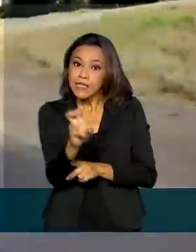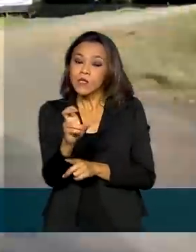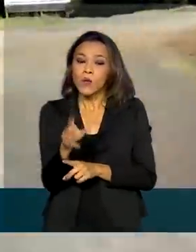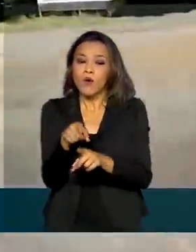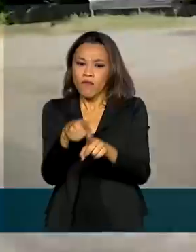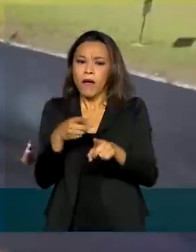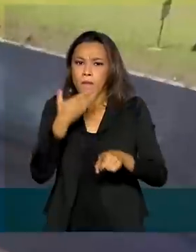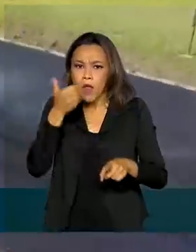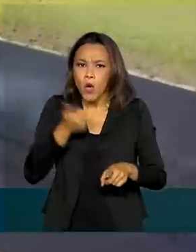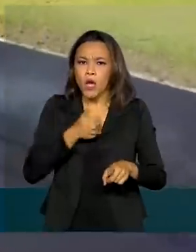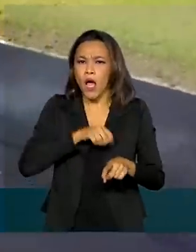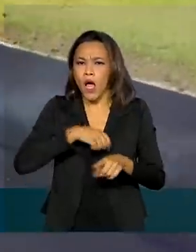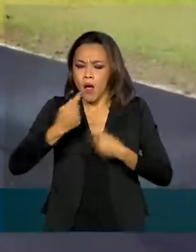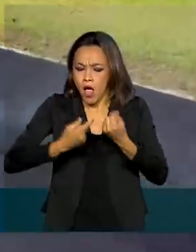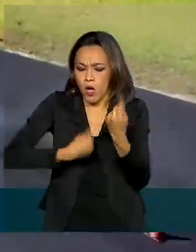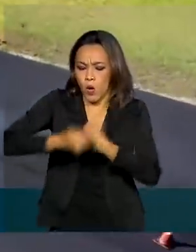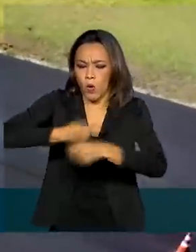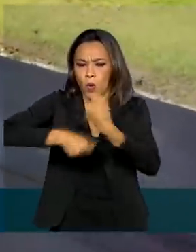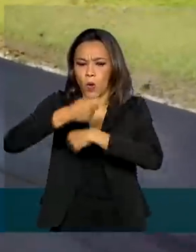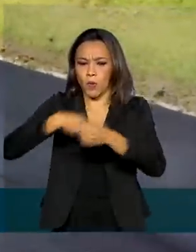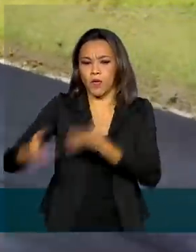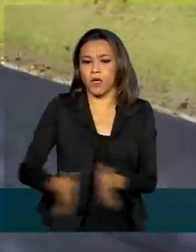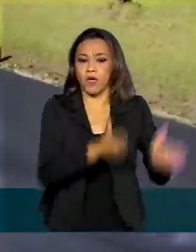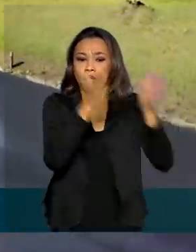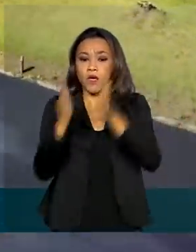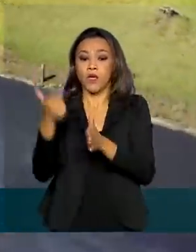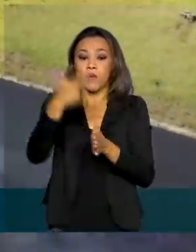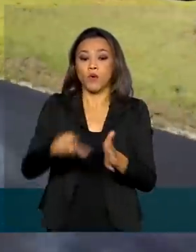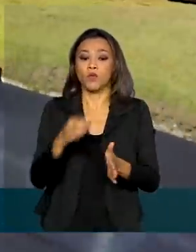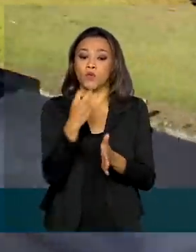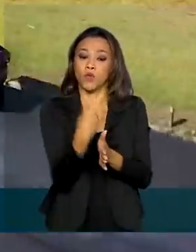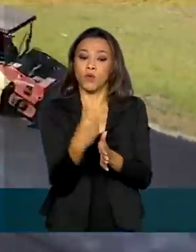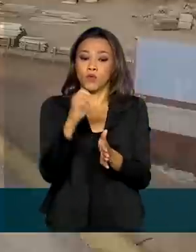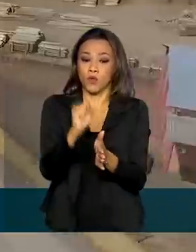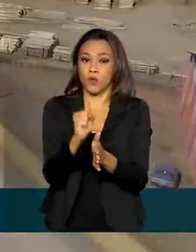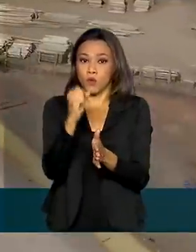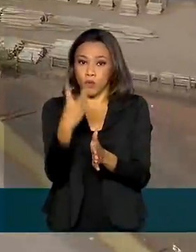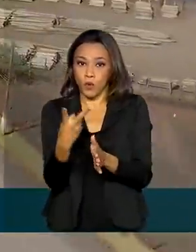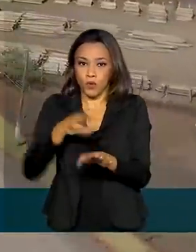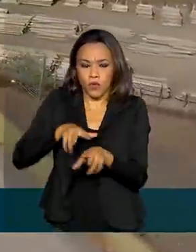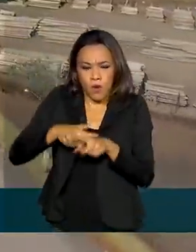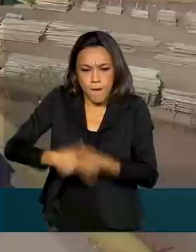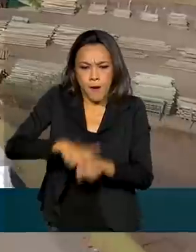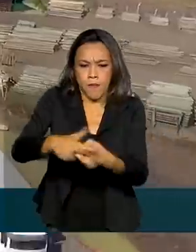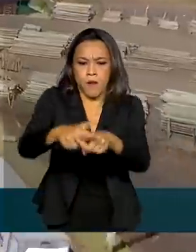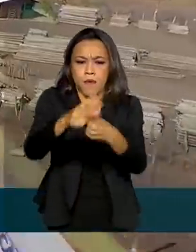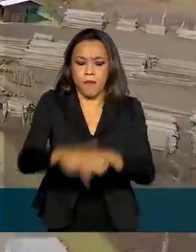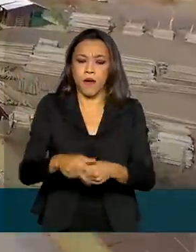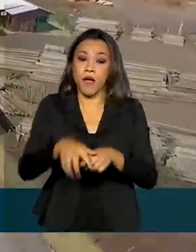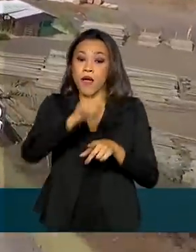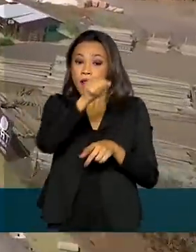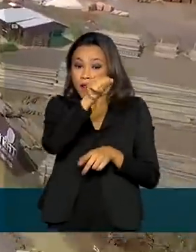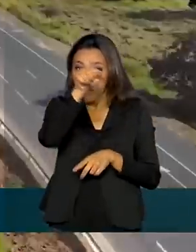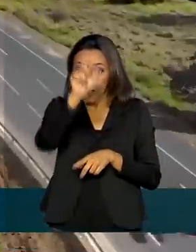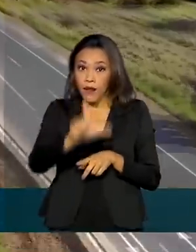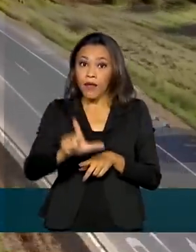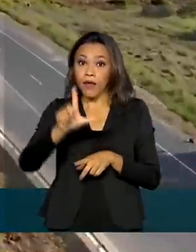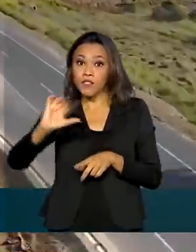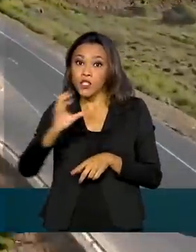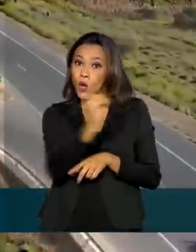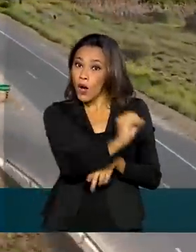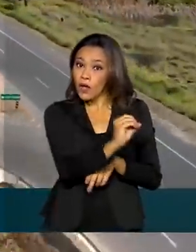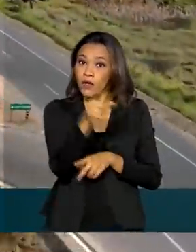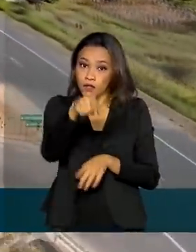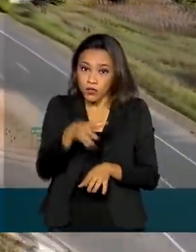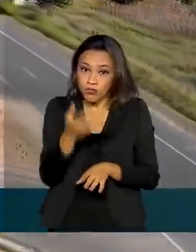econômica da região. E a restauração da BR-282 vai ajudar na integração entre leste e oeste do estado. Já